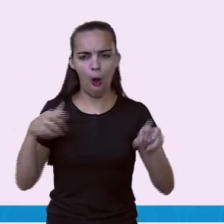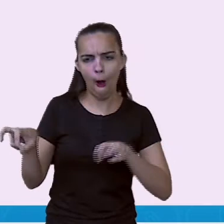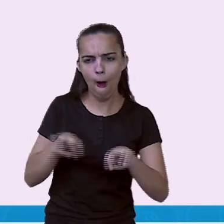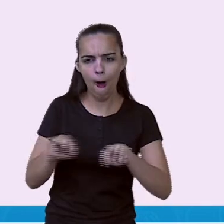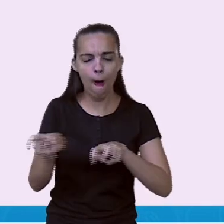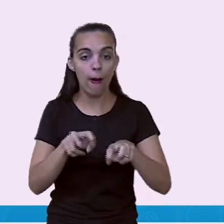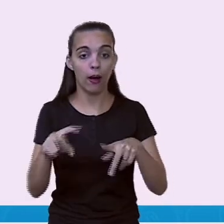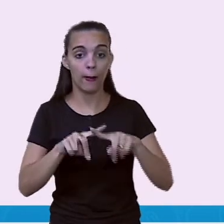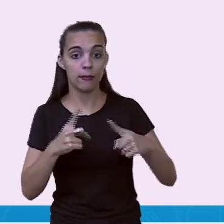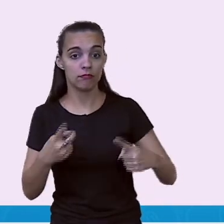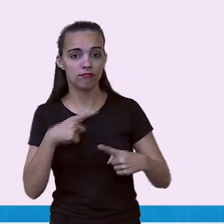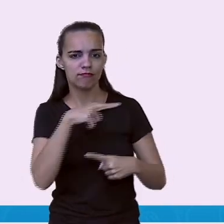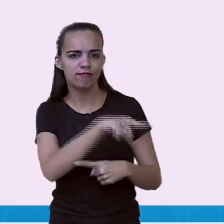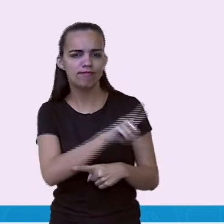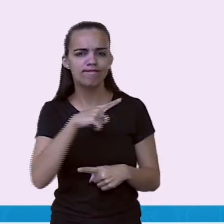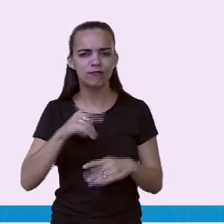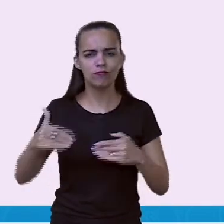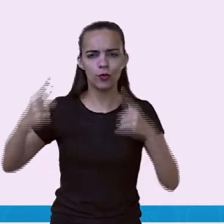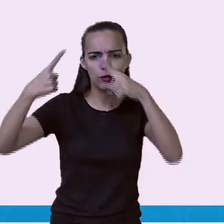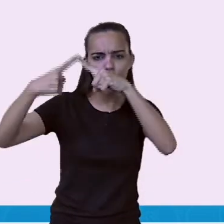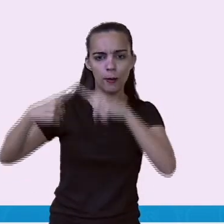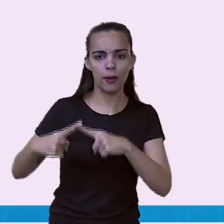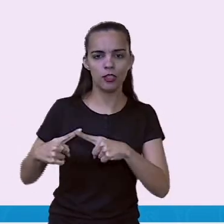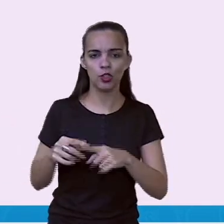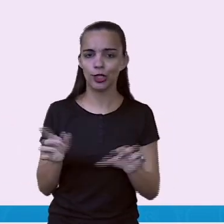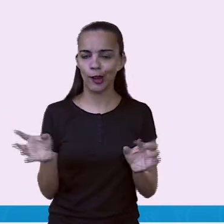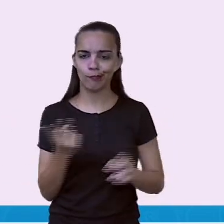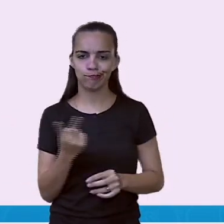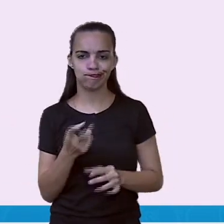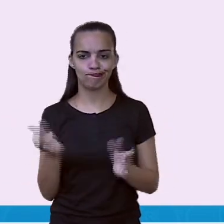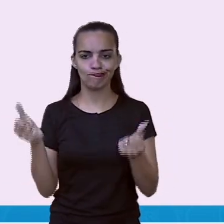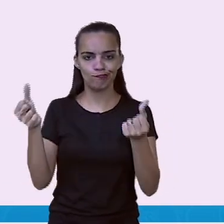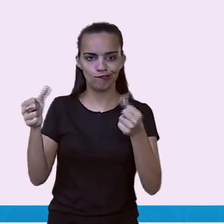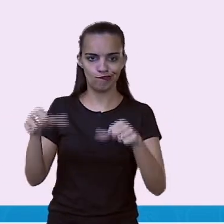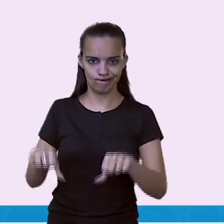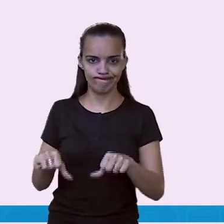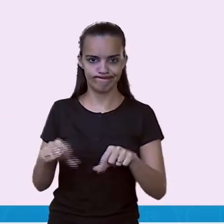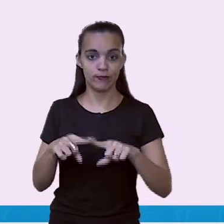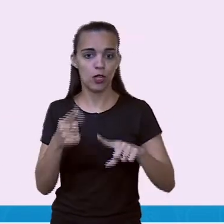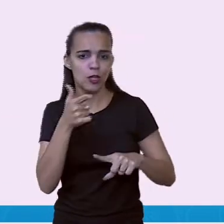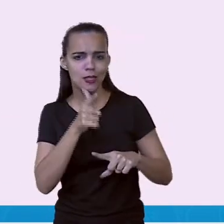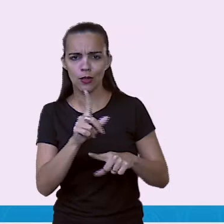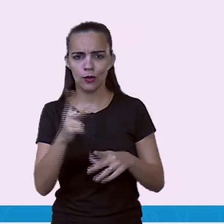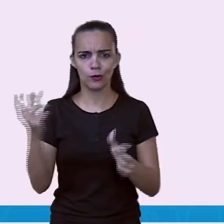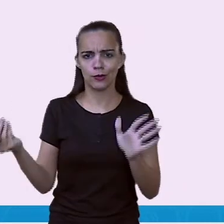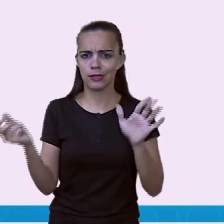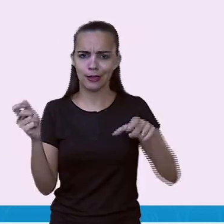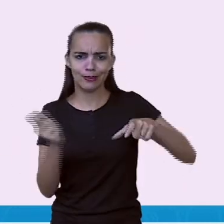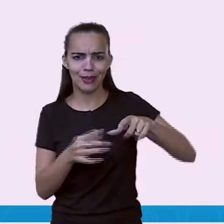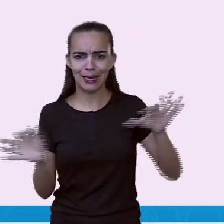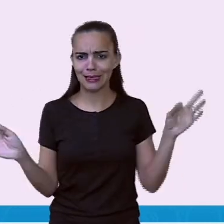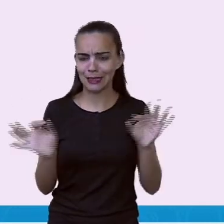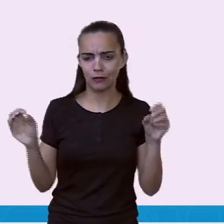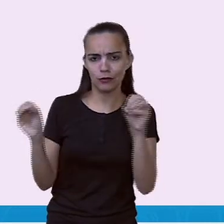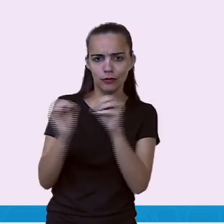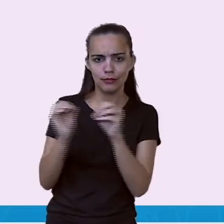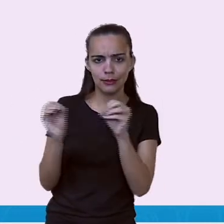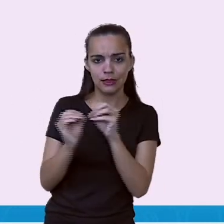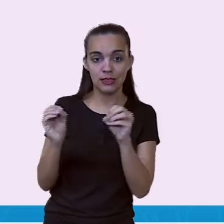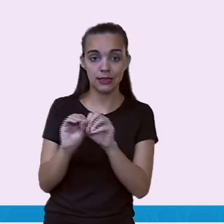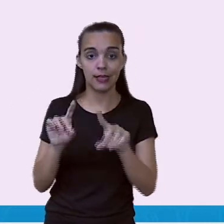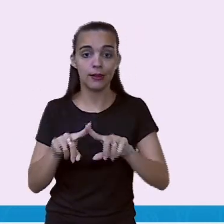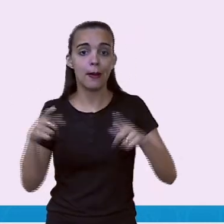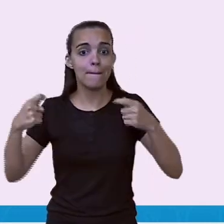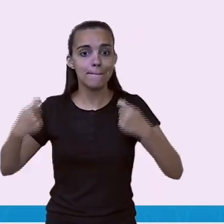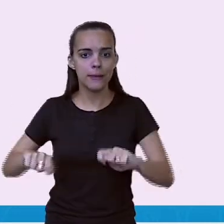pênaltis e a precisão foi dos chilenos, que ganhou aí por 4x1